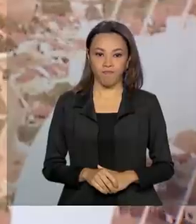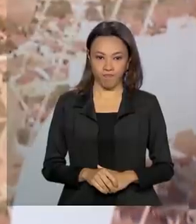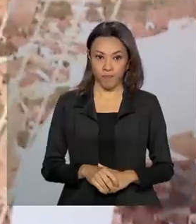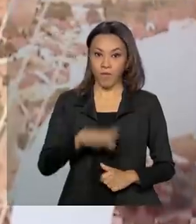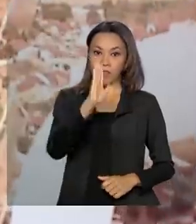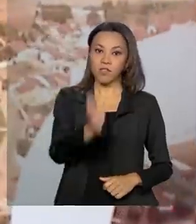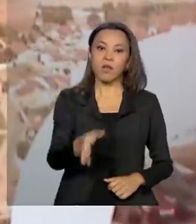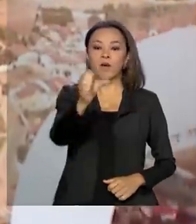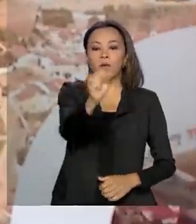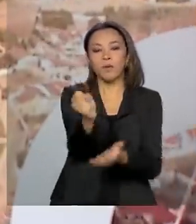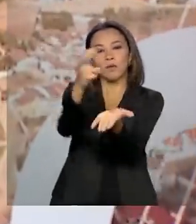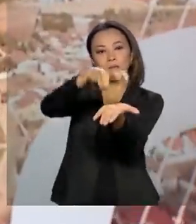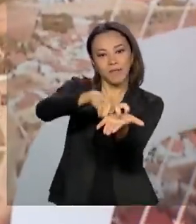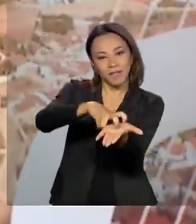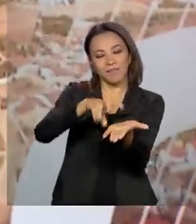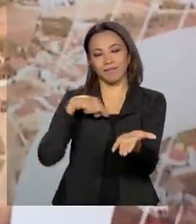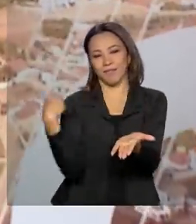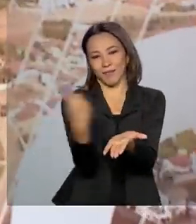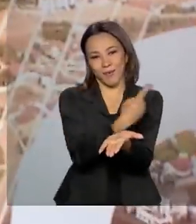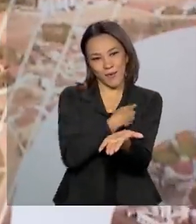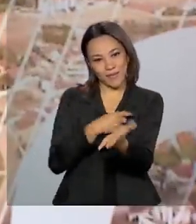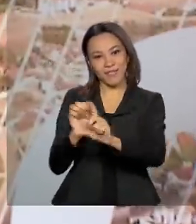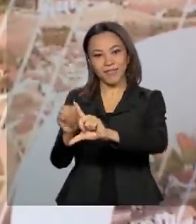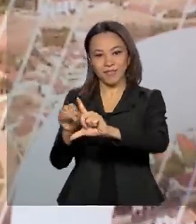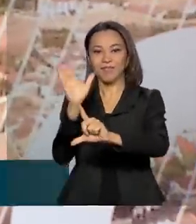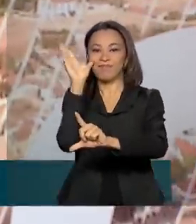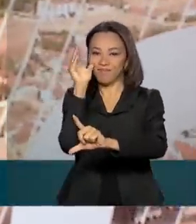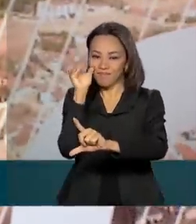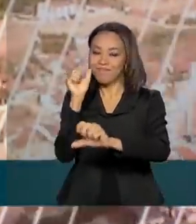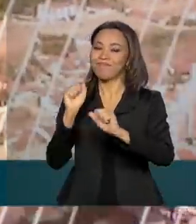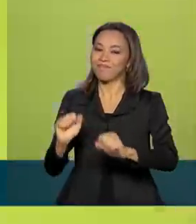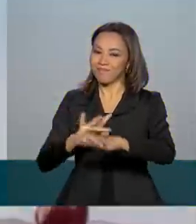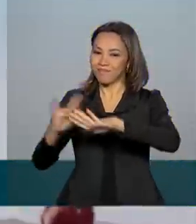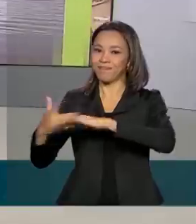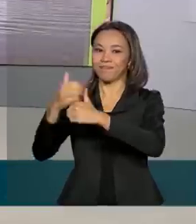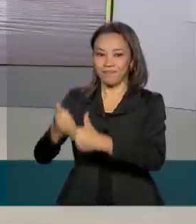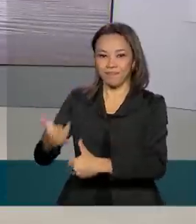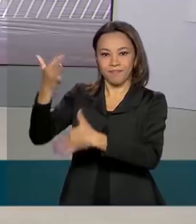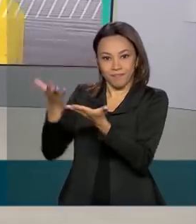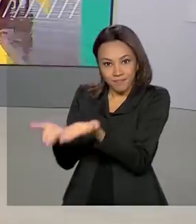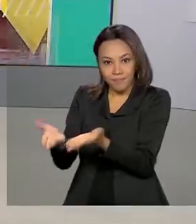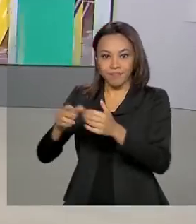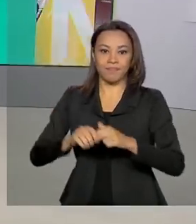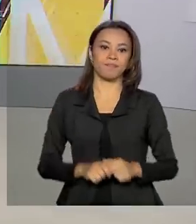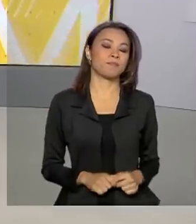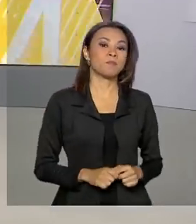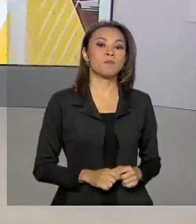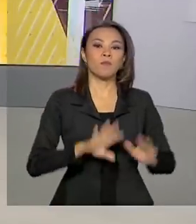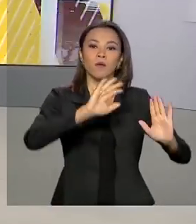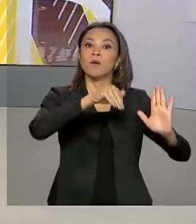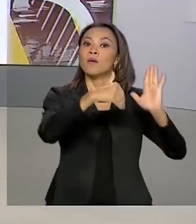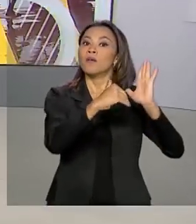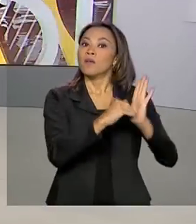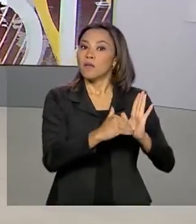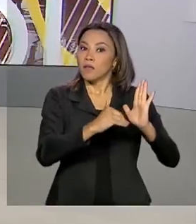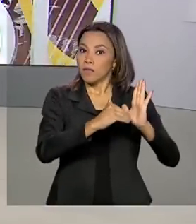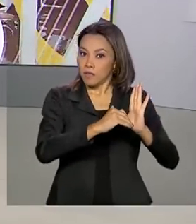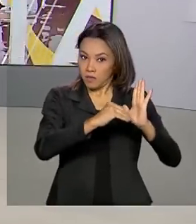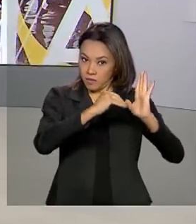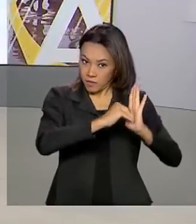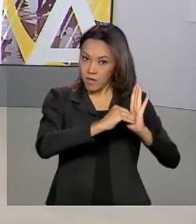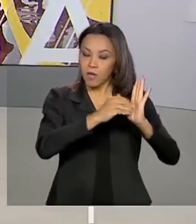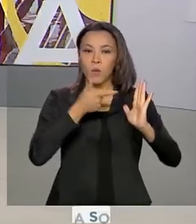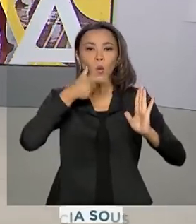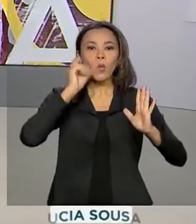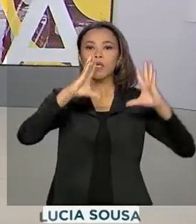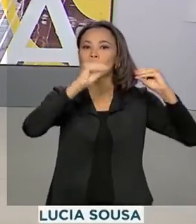São oito horas da manhã e nós estamos ao vivo também pelas redes sociais. O Senado aprovou na noite de ontem a